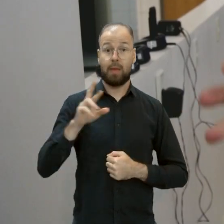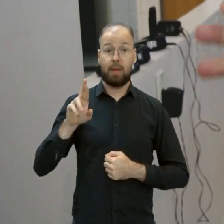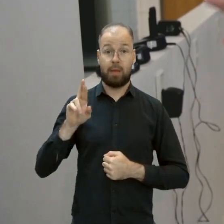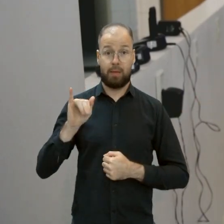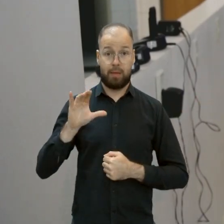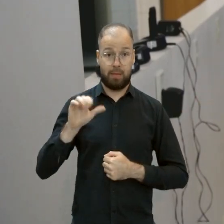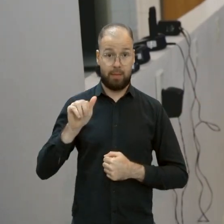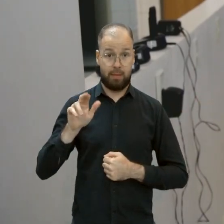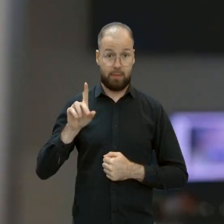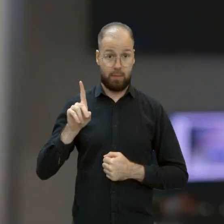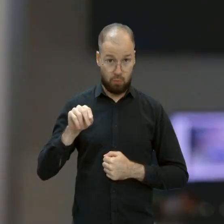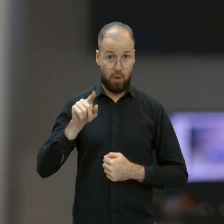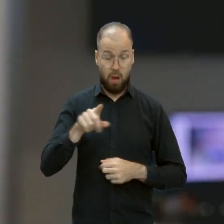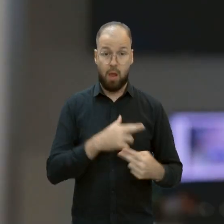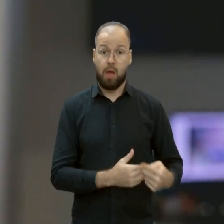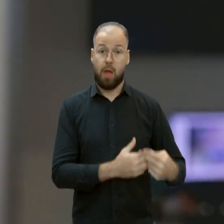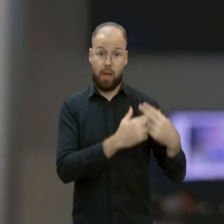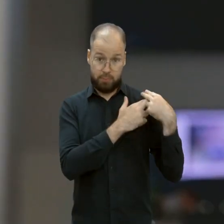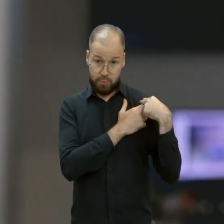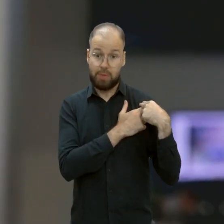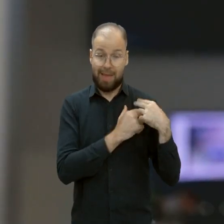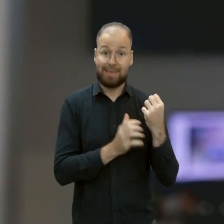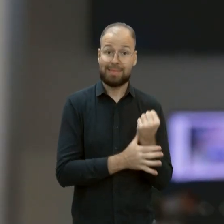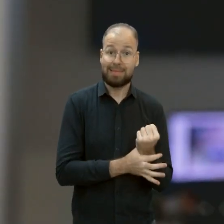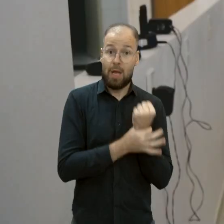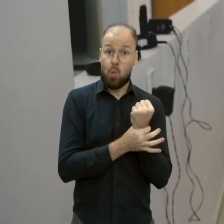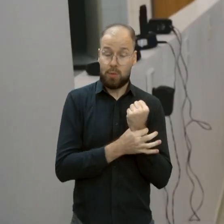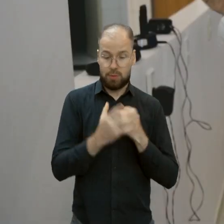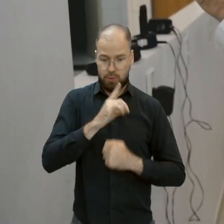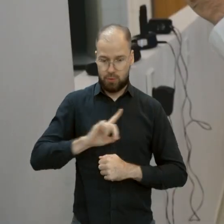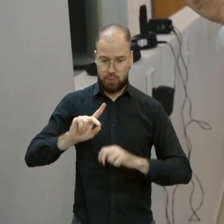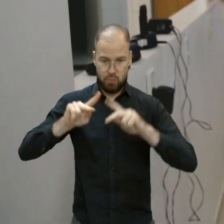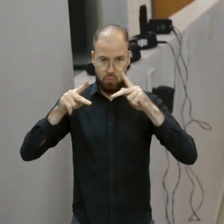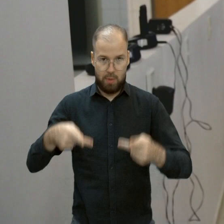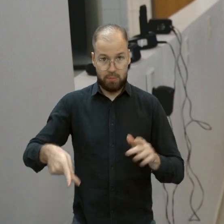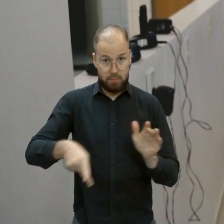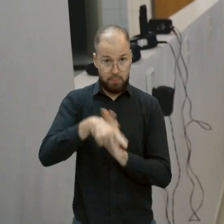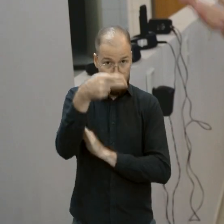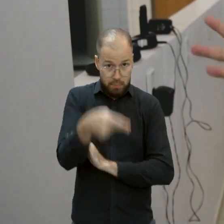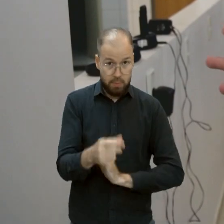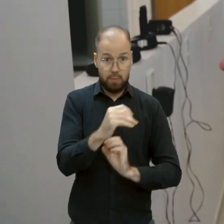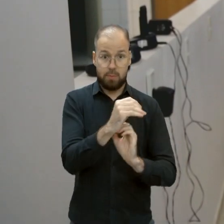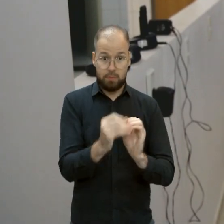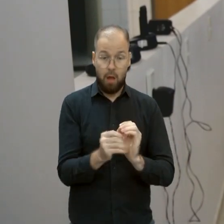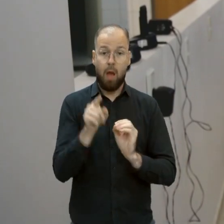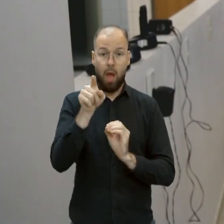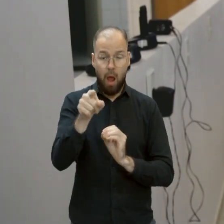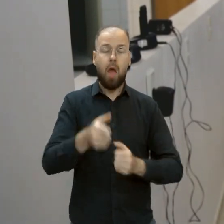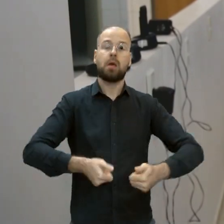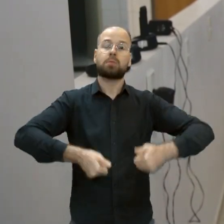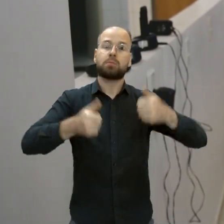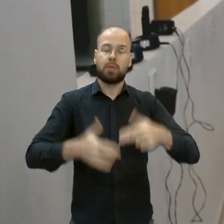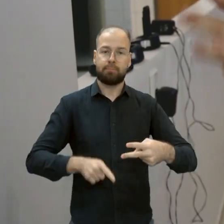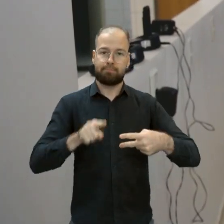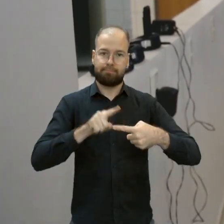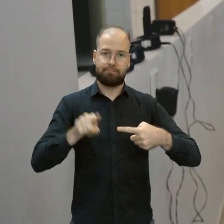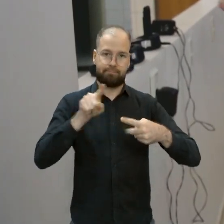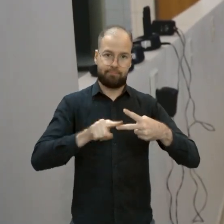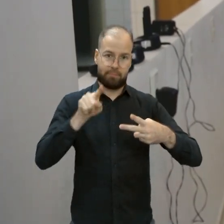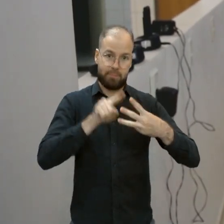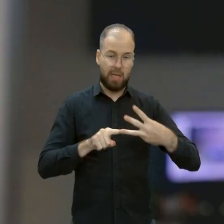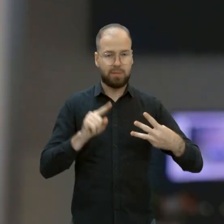Promoção da Segurança e Direitos Humanos da UFG, aponta os três pontos necessários que devem ser